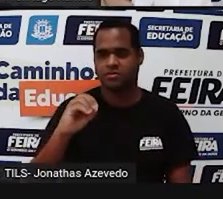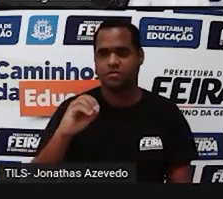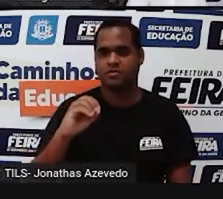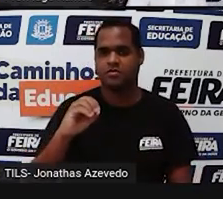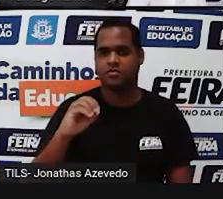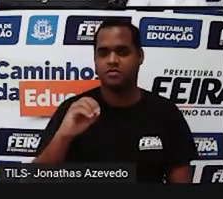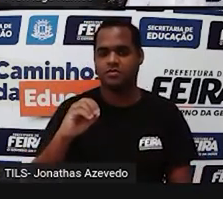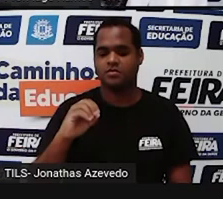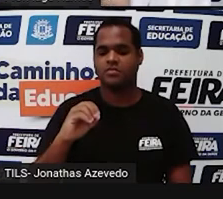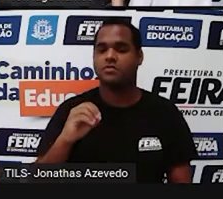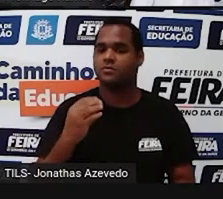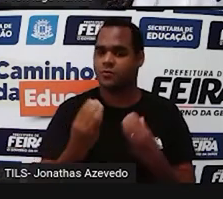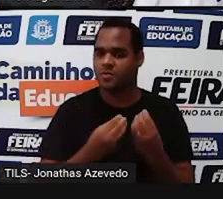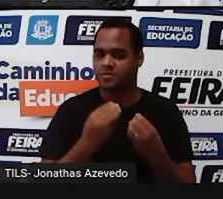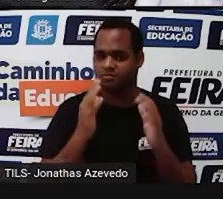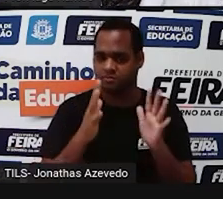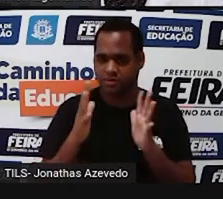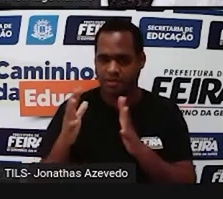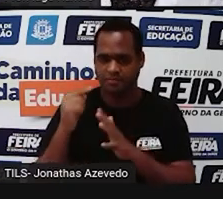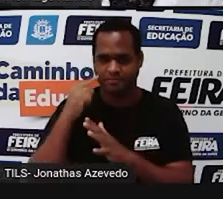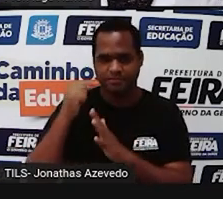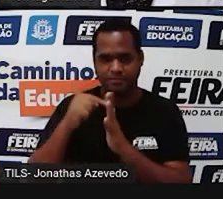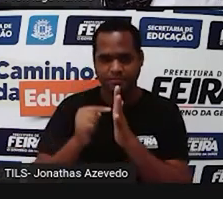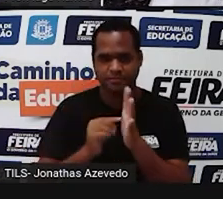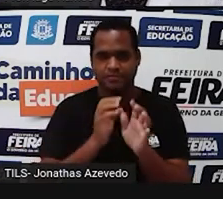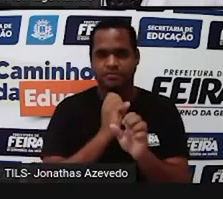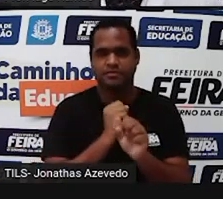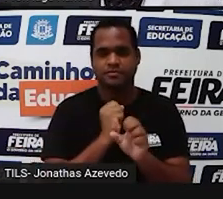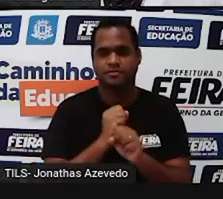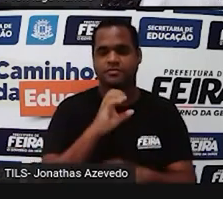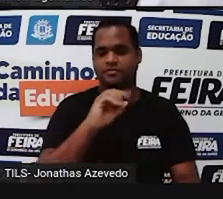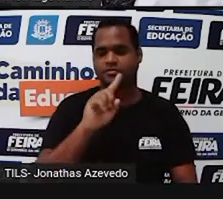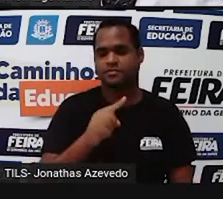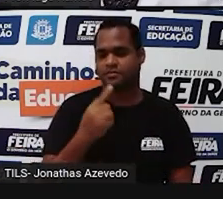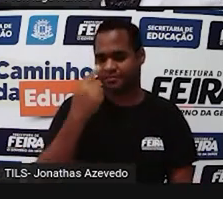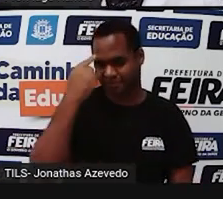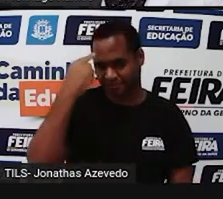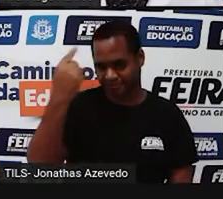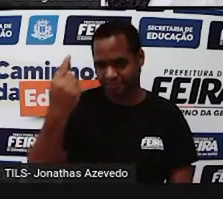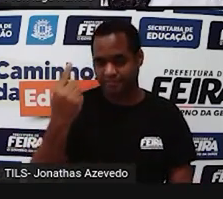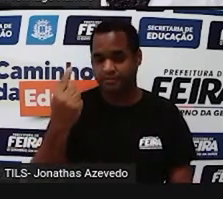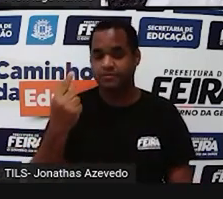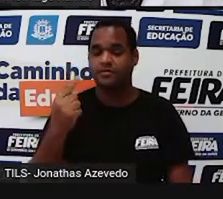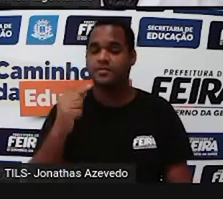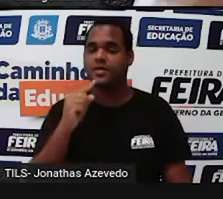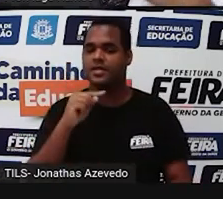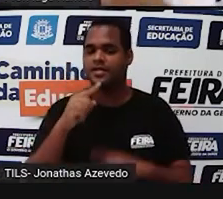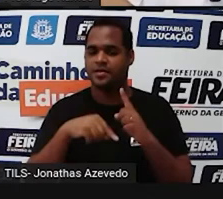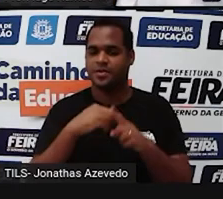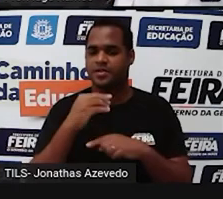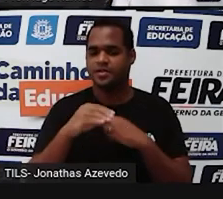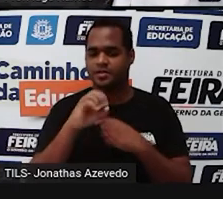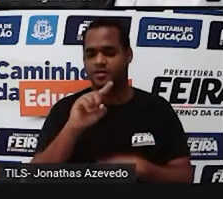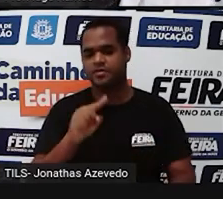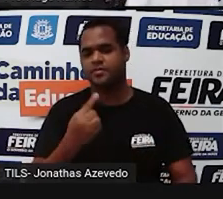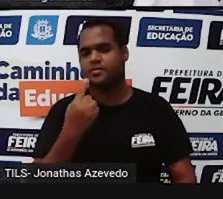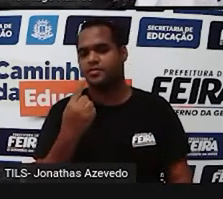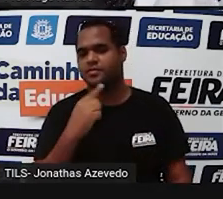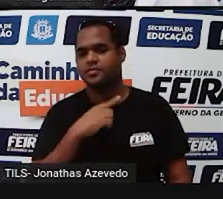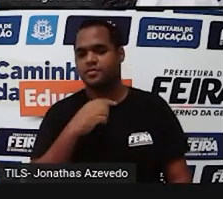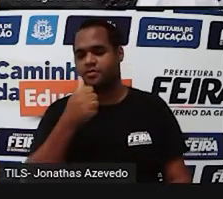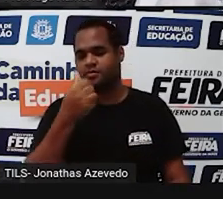dividido por 100. O resultado foi 0,1. Depois, é só pegar o 0,1 e multiplicar por